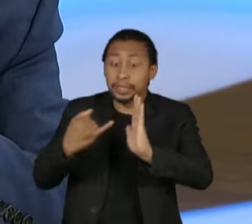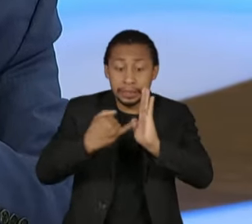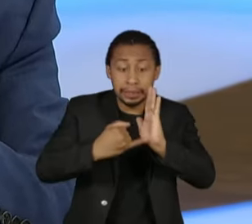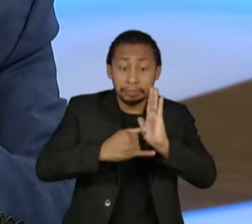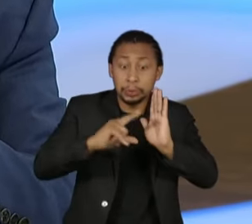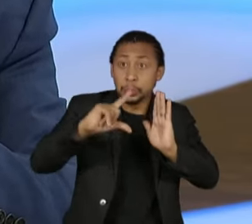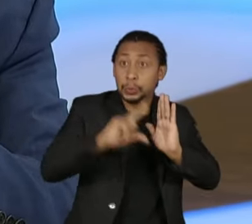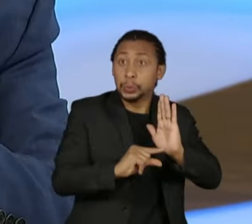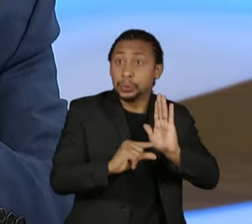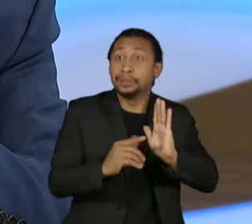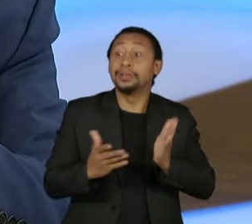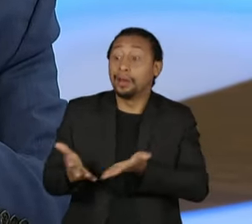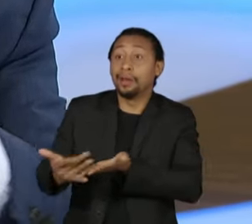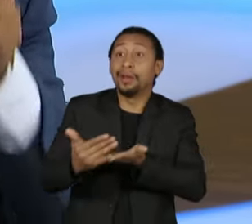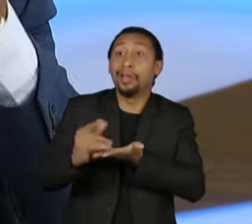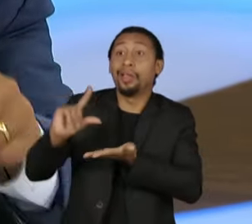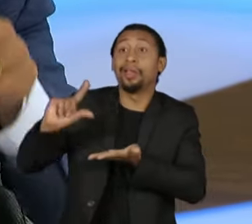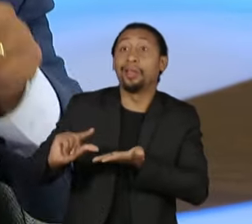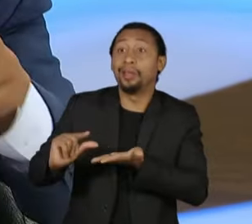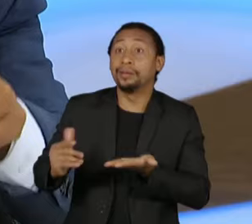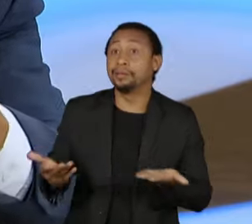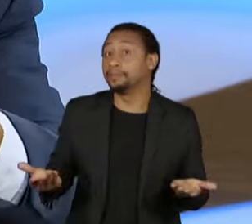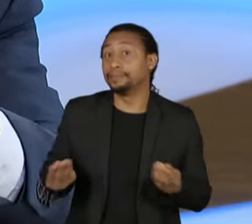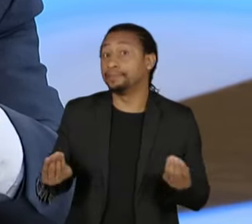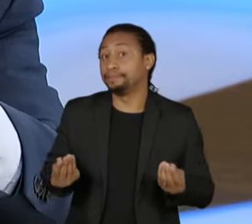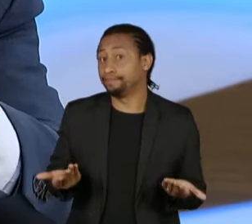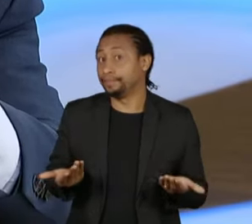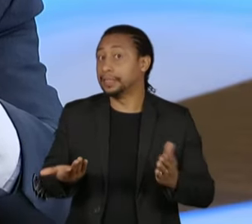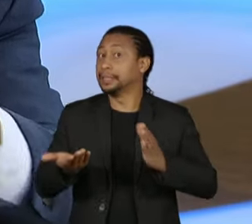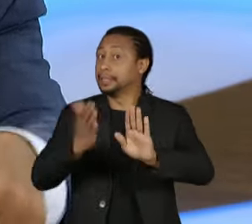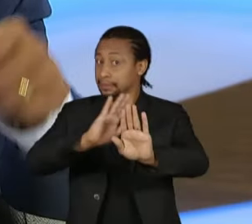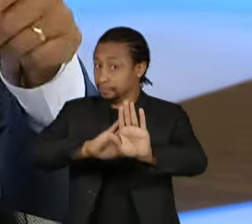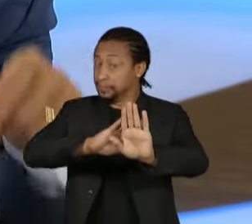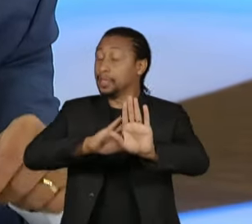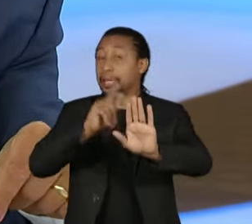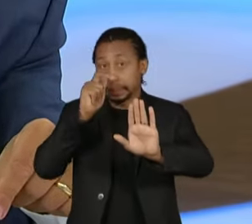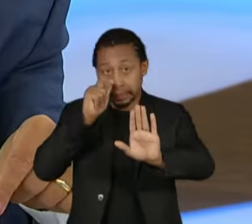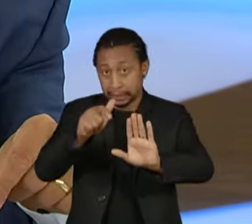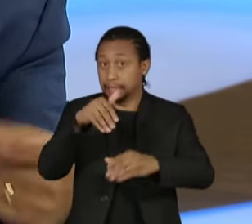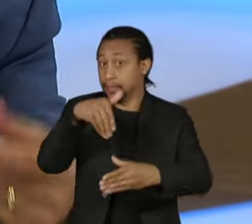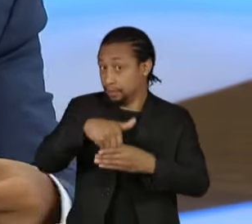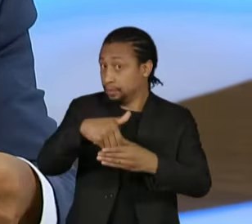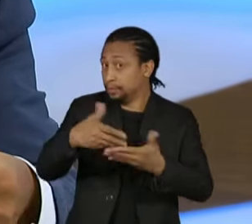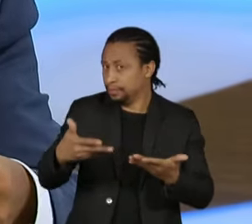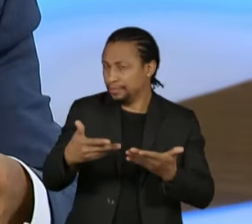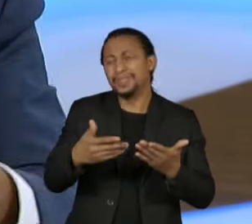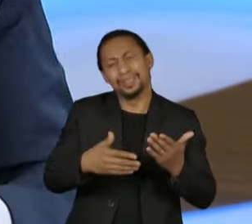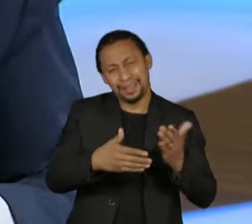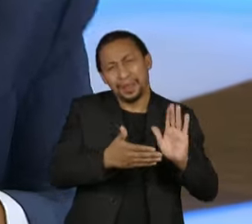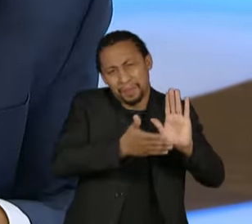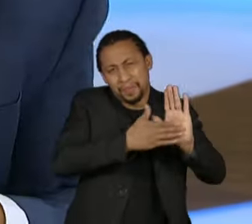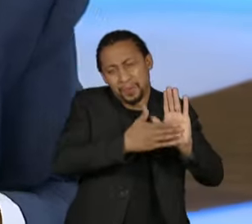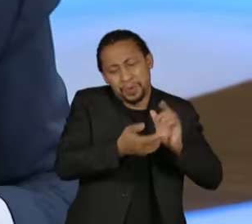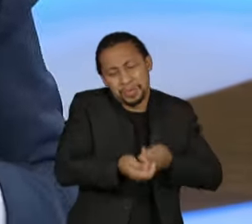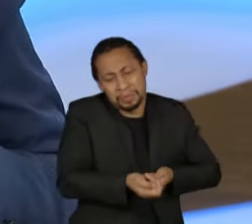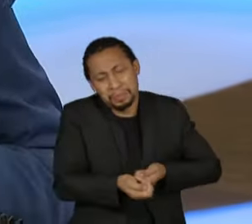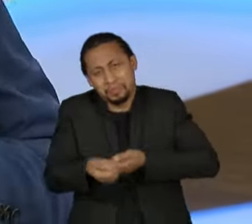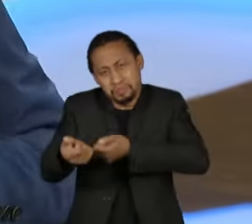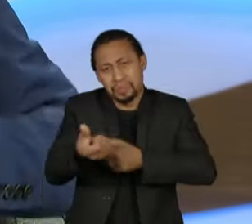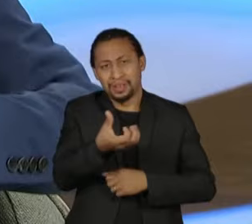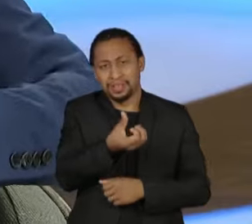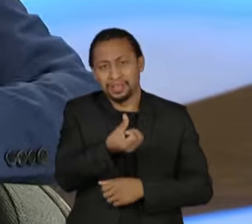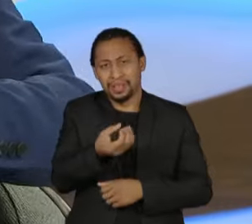governo fez muita coisa eleitoreira. O próprio pagamento dos R$ foi eleitoreiro. Mas eu lhe digo,